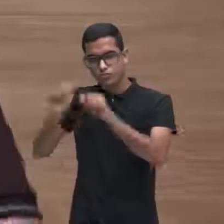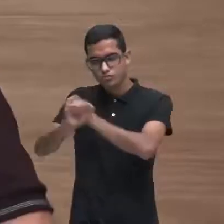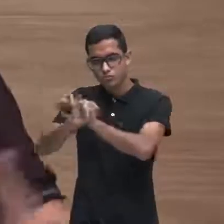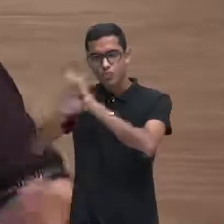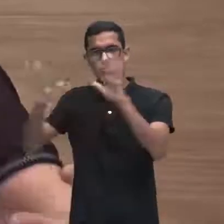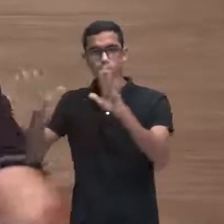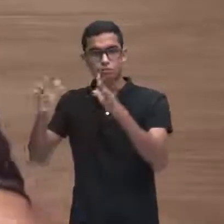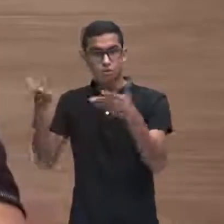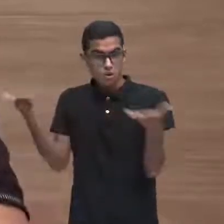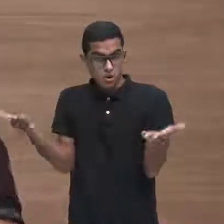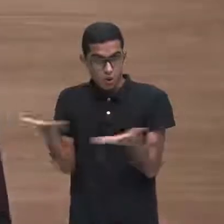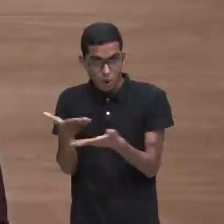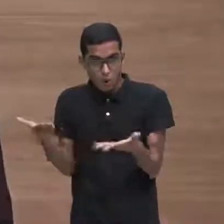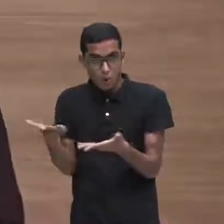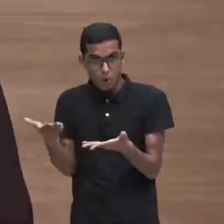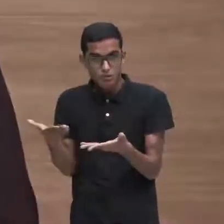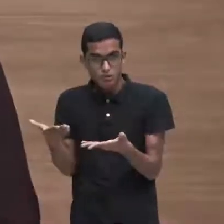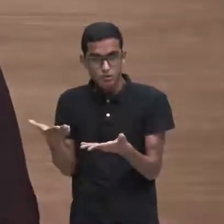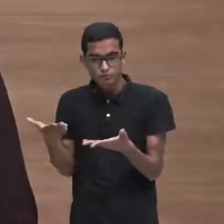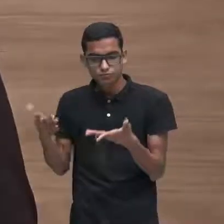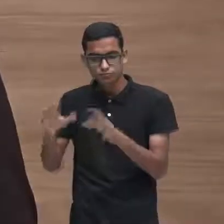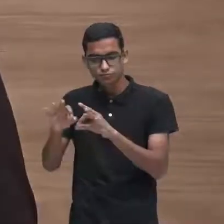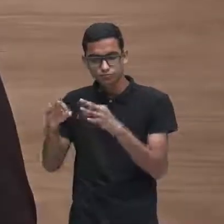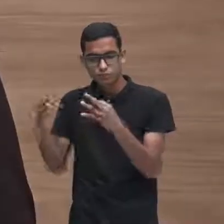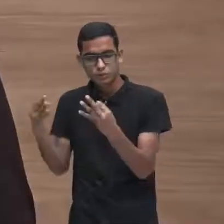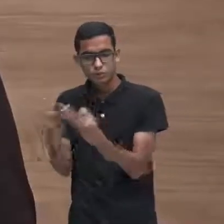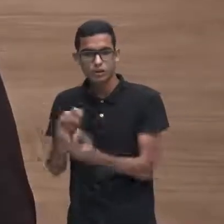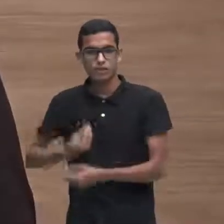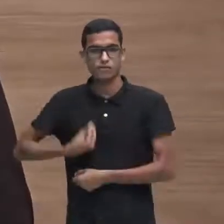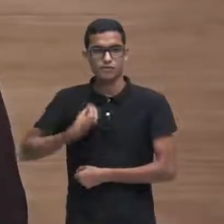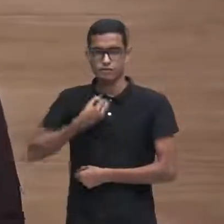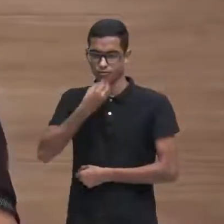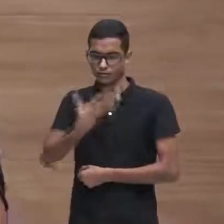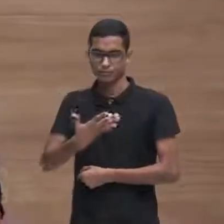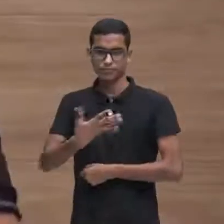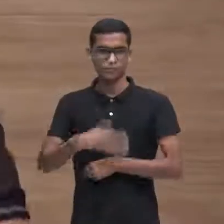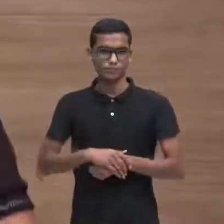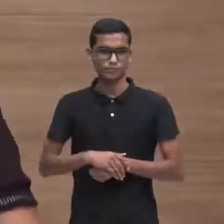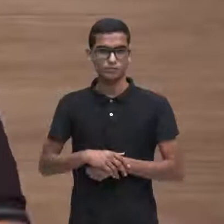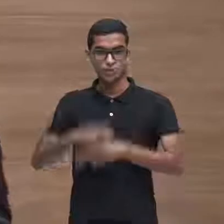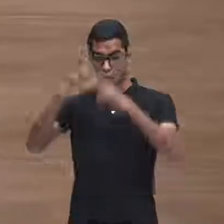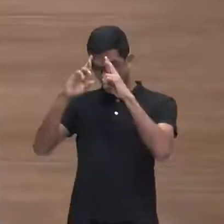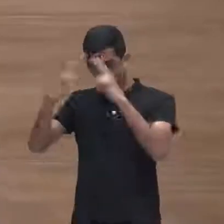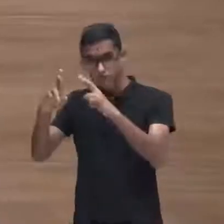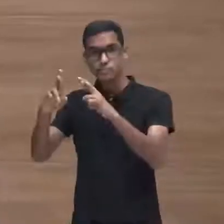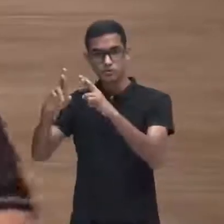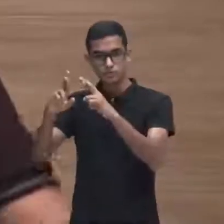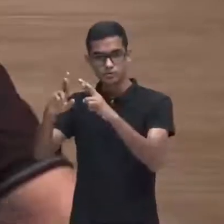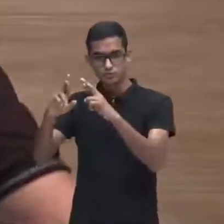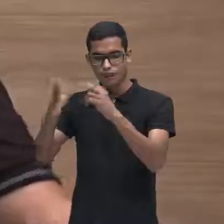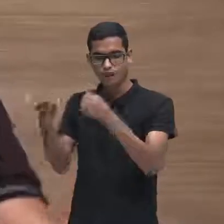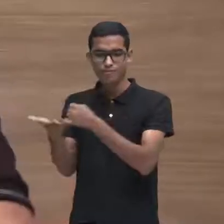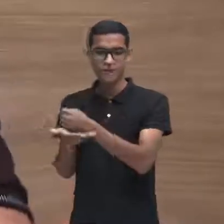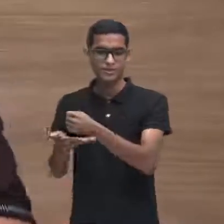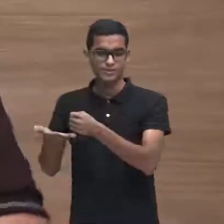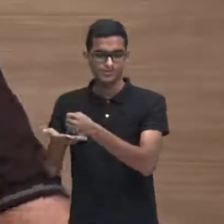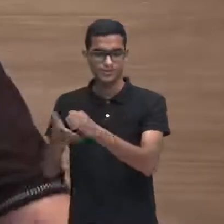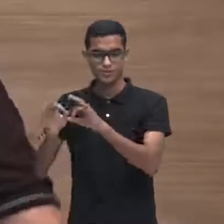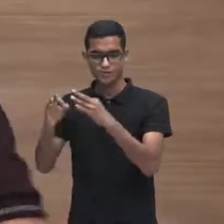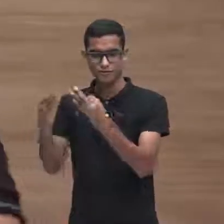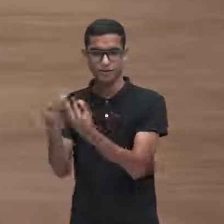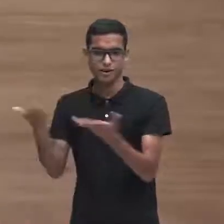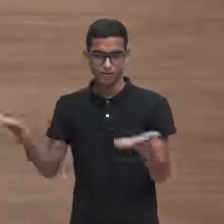onde o respeito é a base de tudo. Então, gente, o comportamento autodestrutivo não é apenas